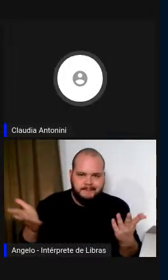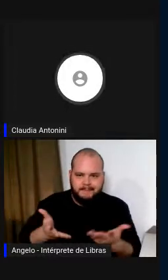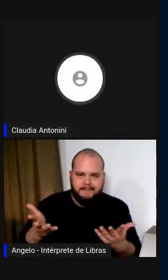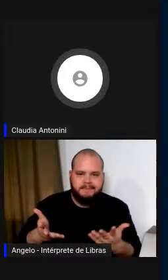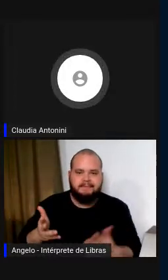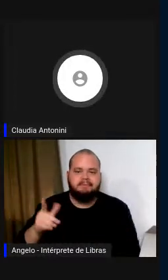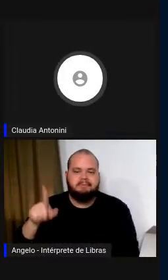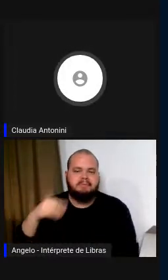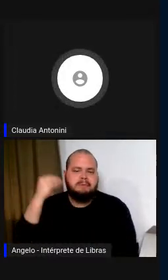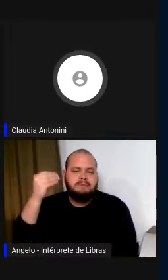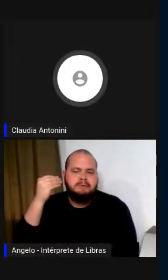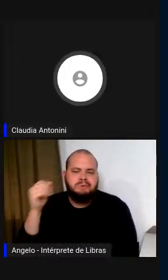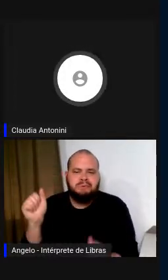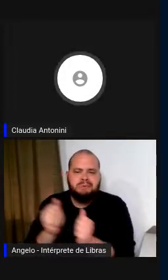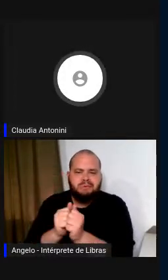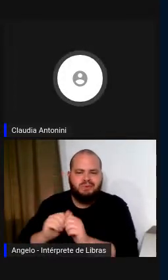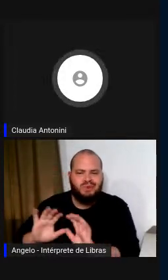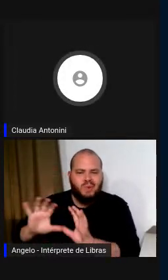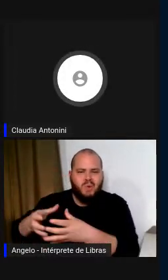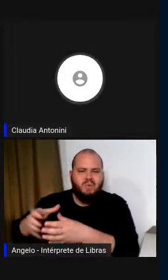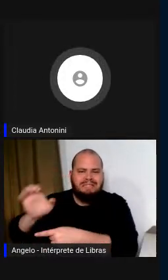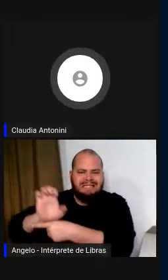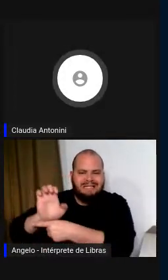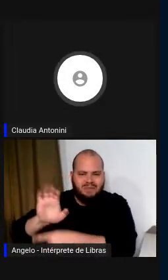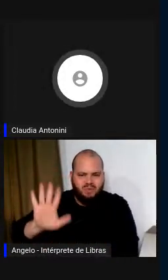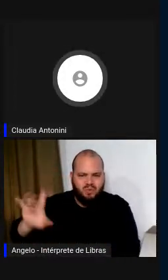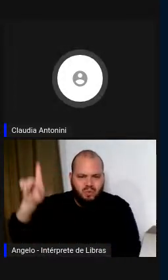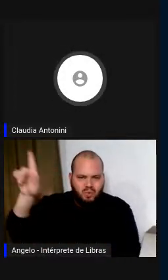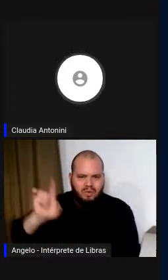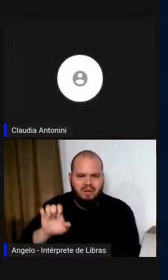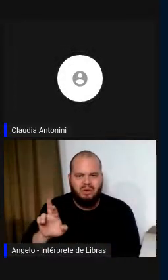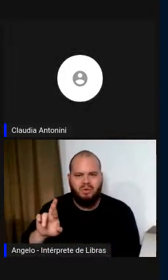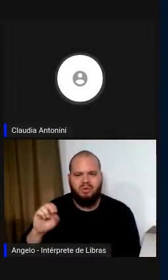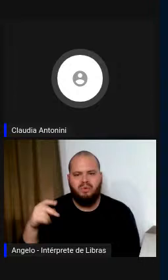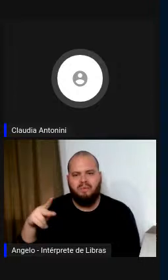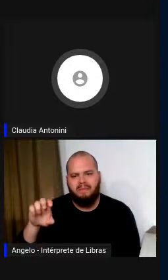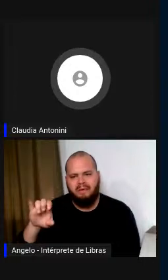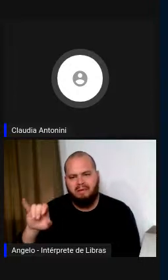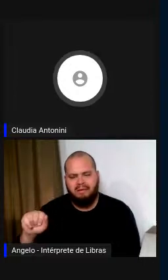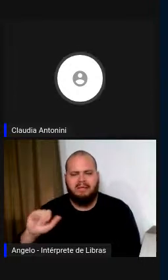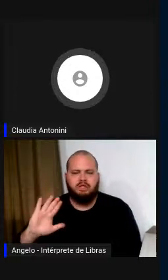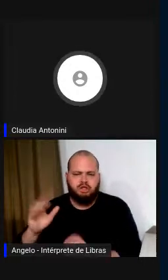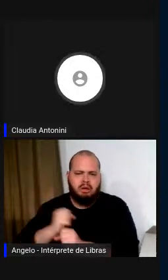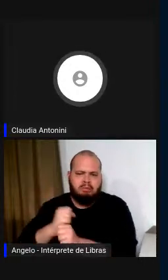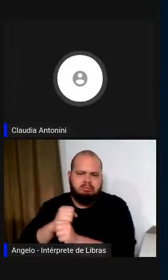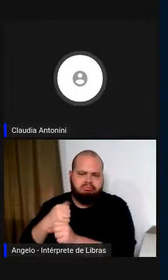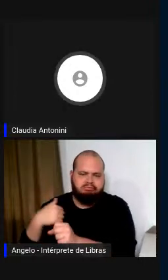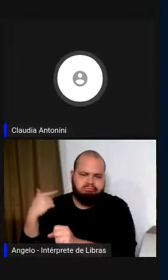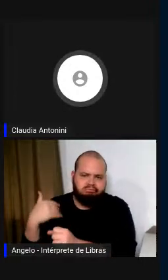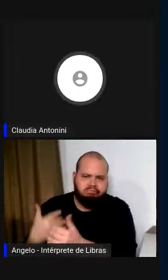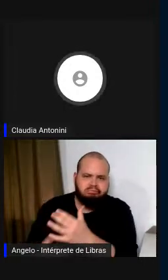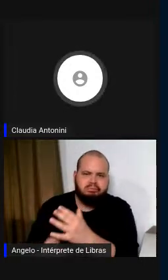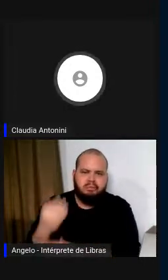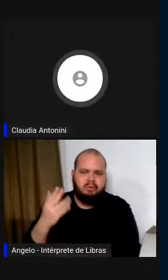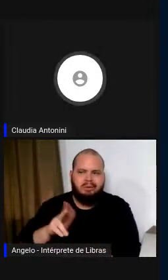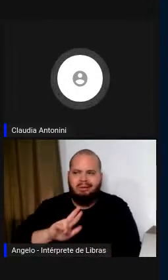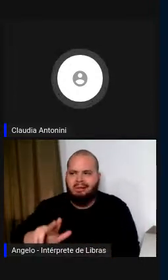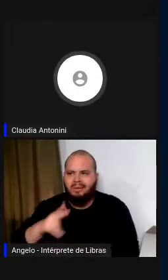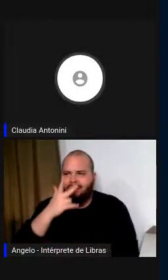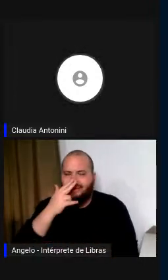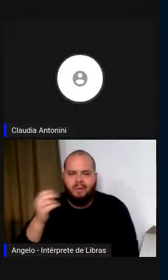Comissão Europeia como instrumento que eu desenvolvi há alguns anos. Não é nada de excepcionalmente